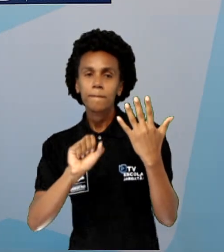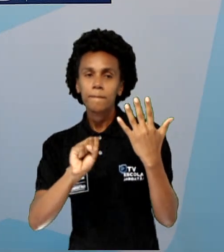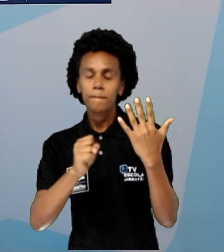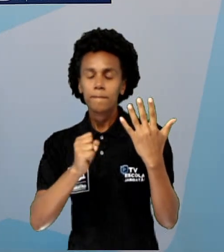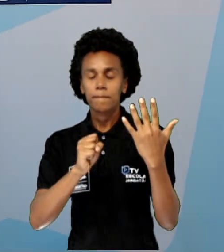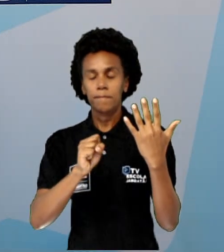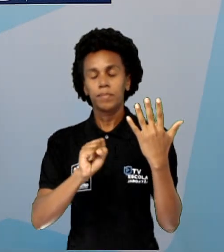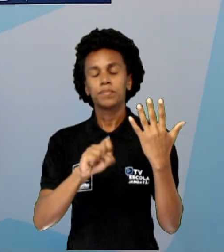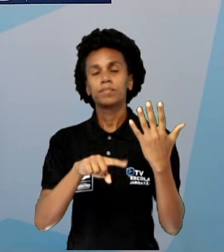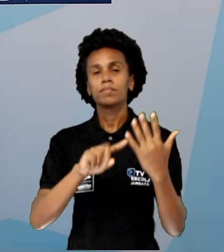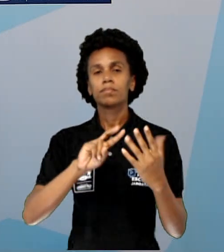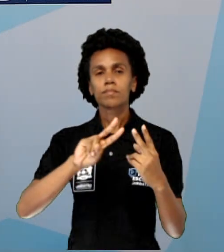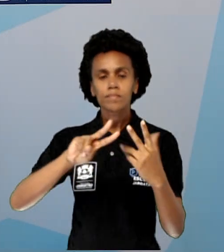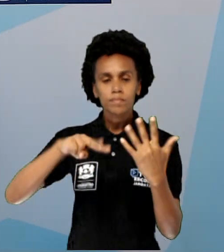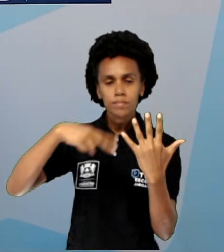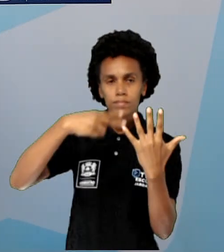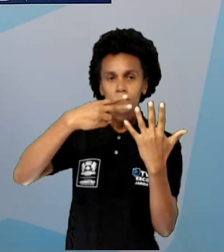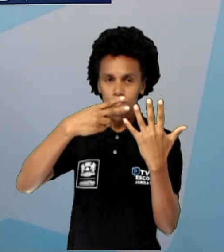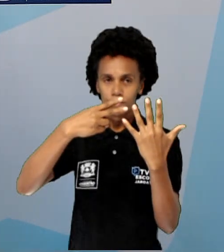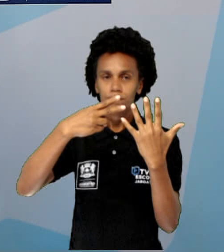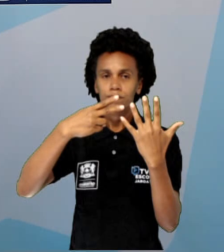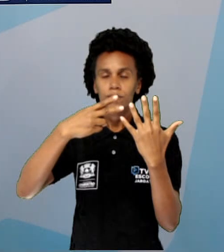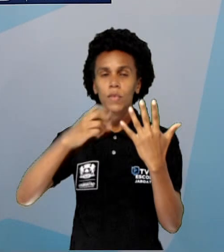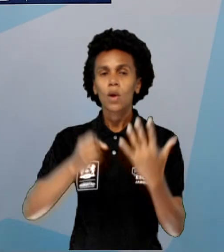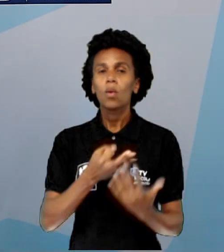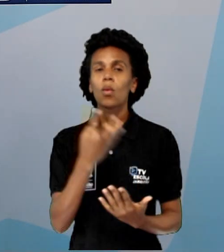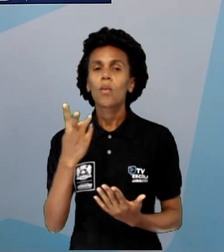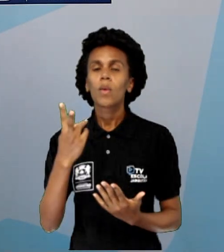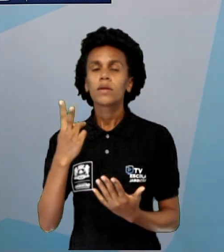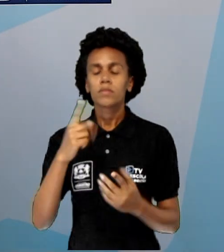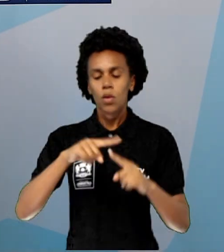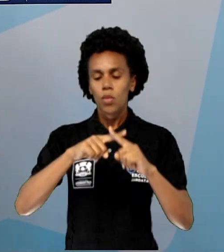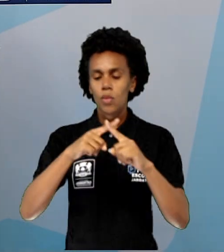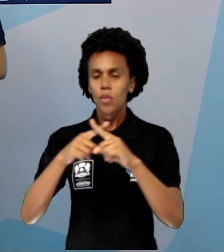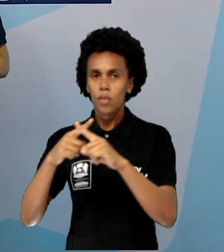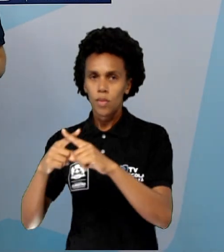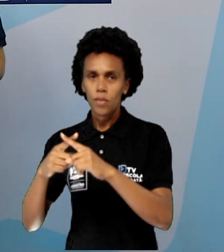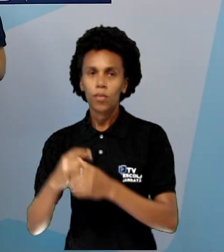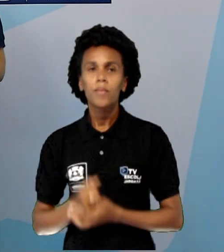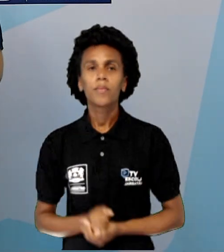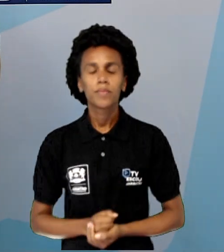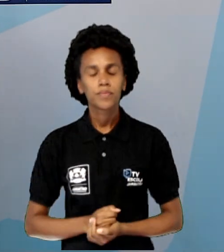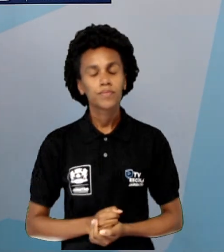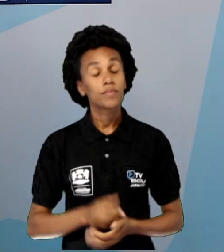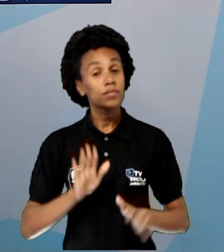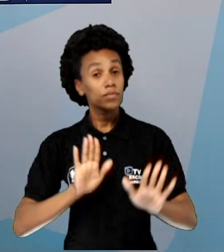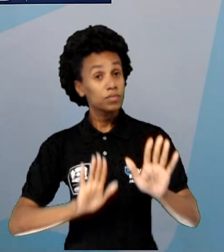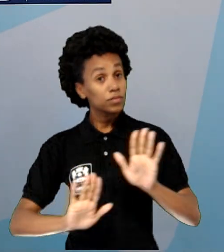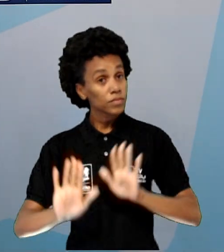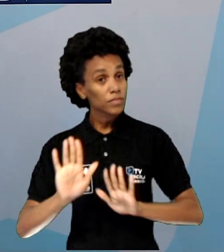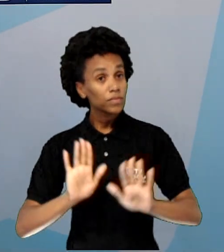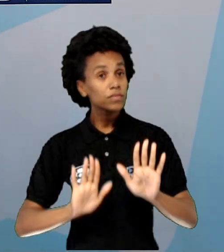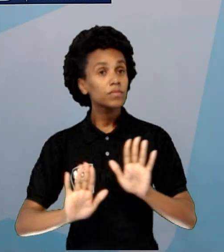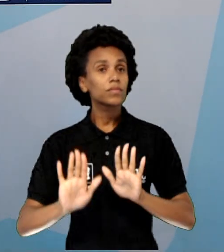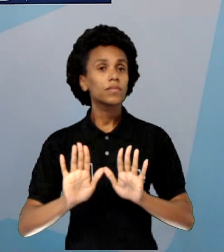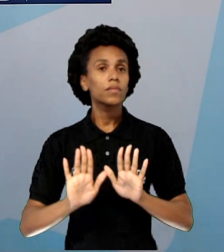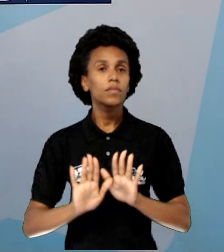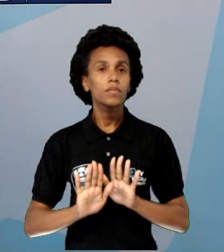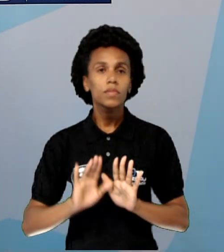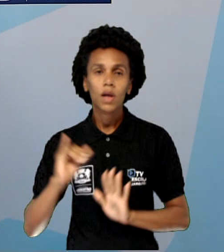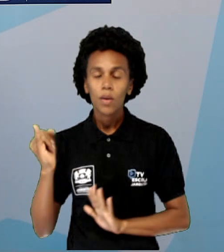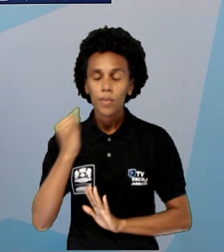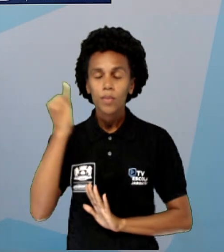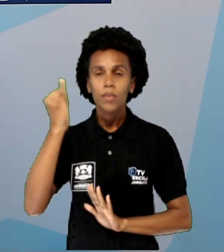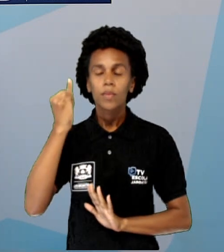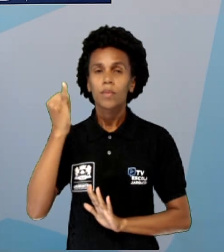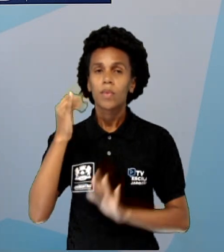vezes que essa multiplicação vai ocorrer, tá bom? Aí eu peço para você ter cuidado, tá? É muito importante prestar